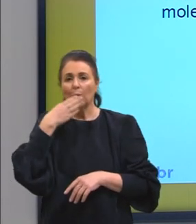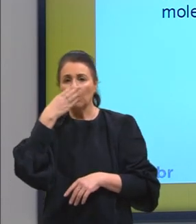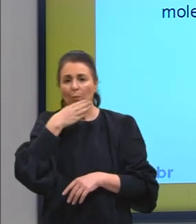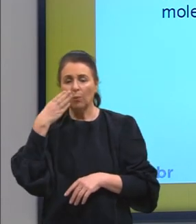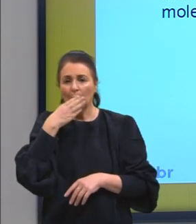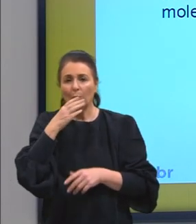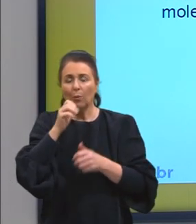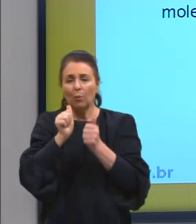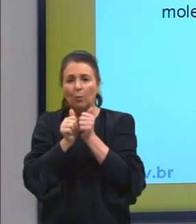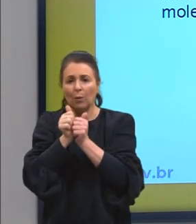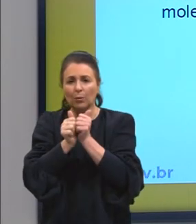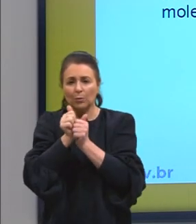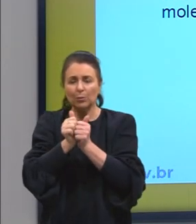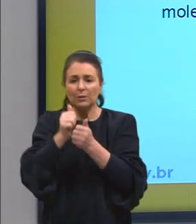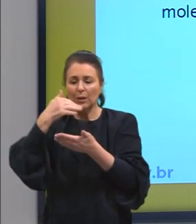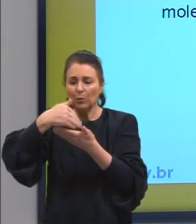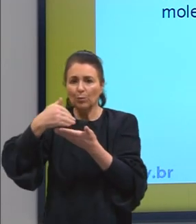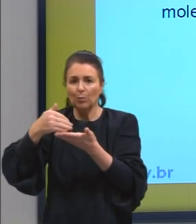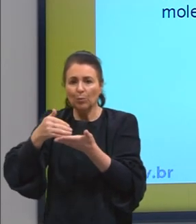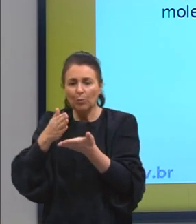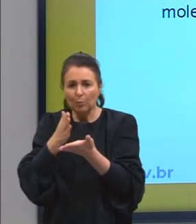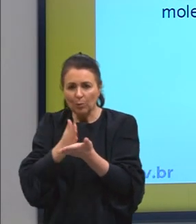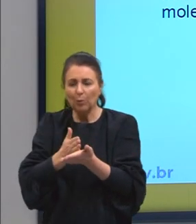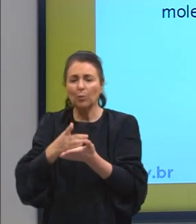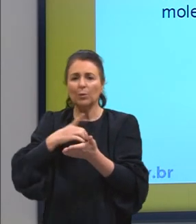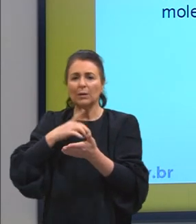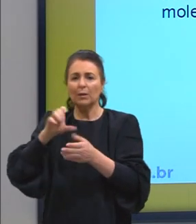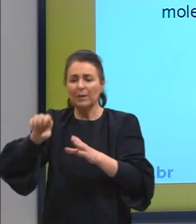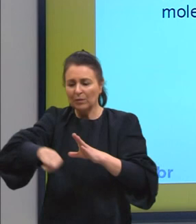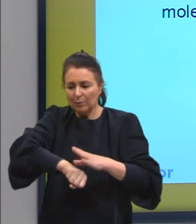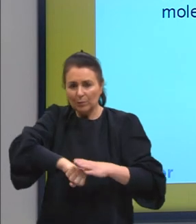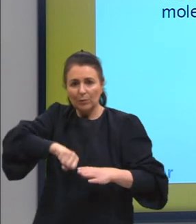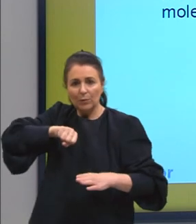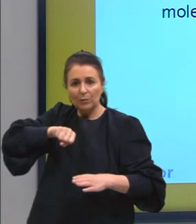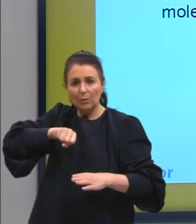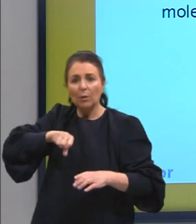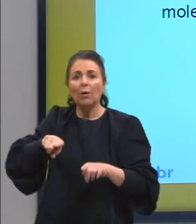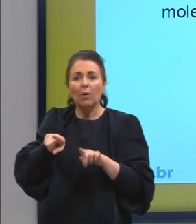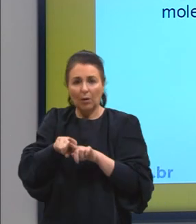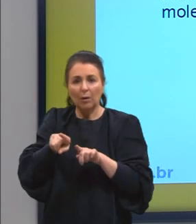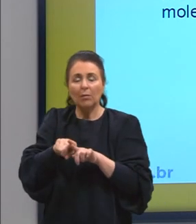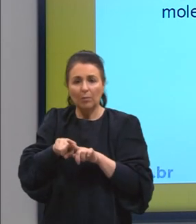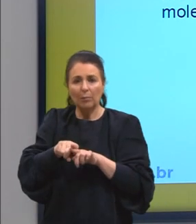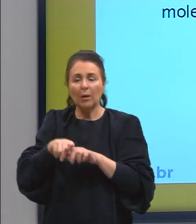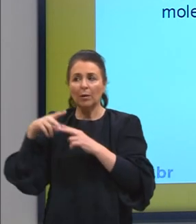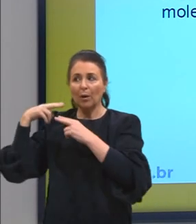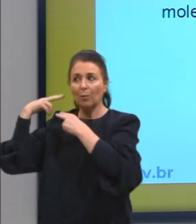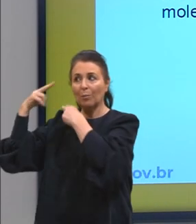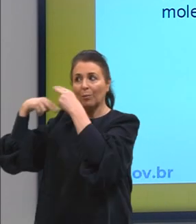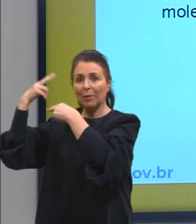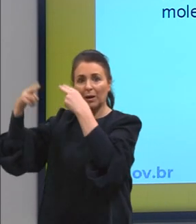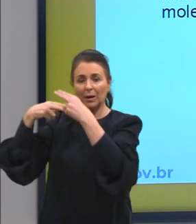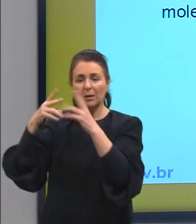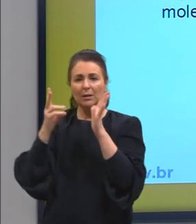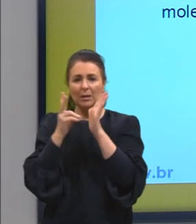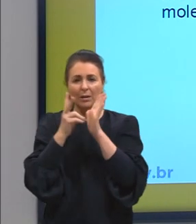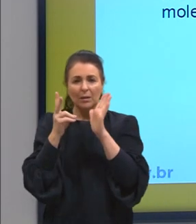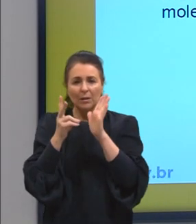bolo de fubá cozido, bolo de massa de mandioca, que também é uma herança indígena, bolo de milho verde,